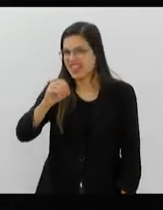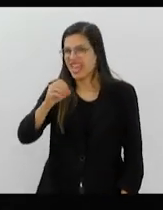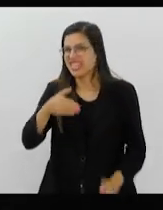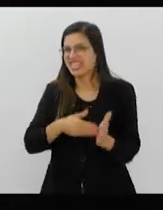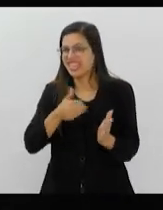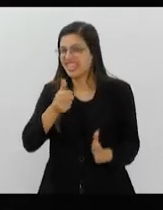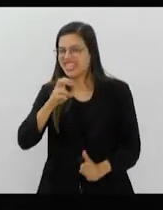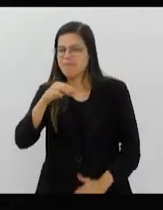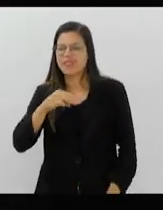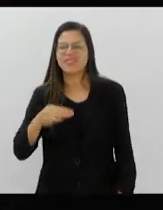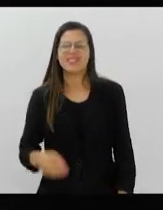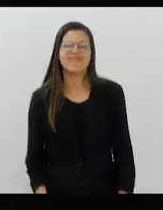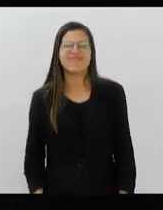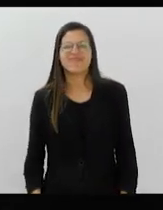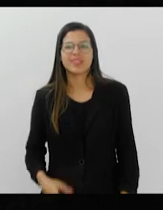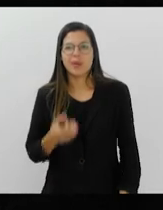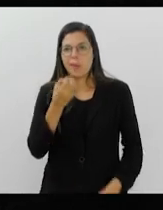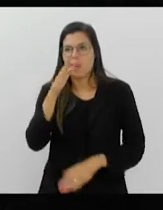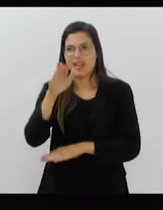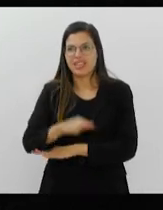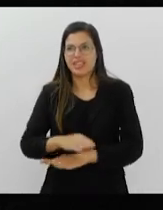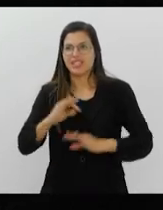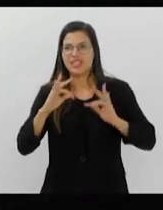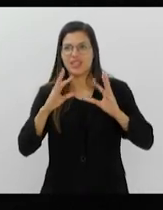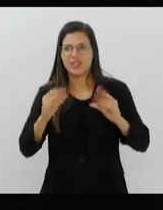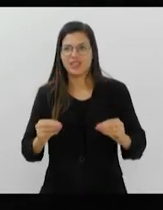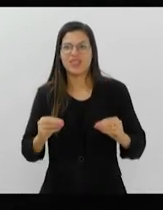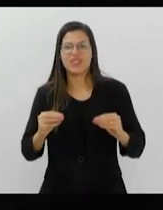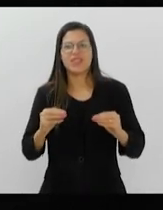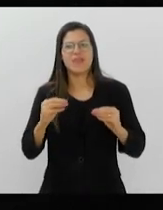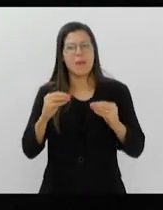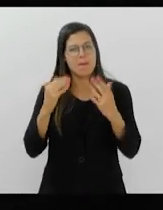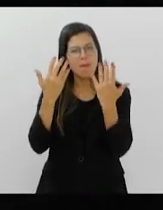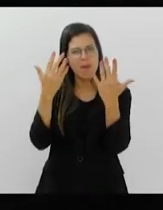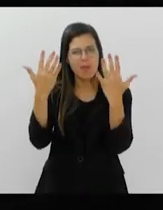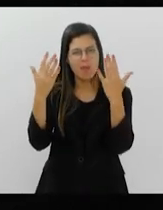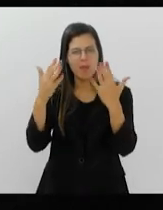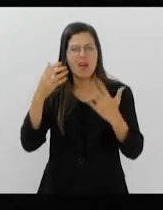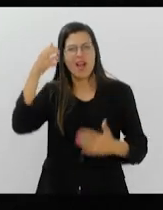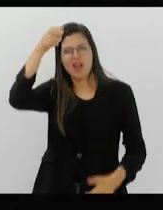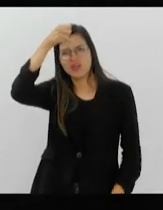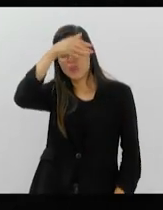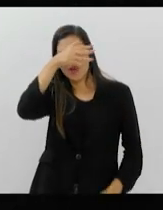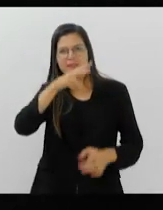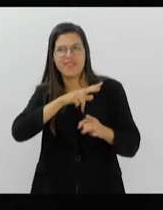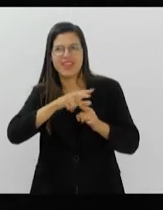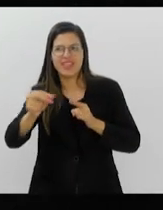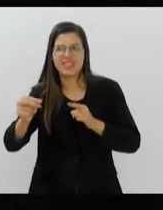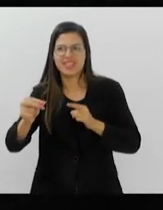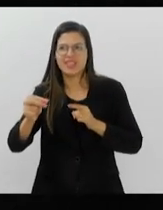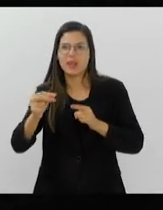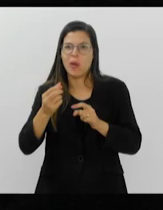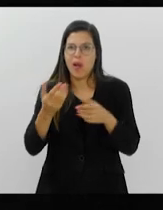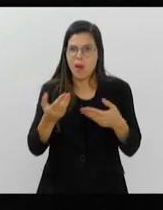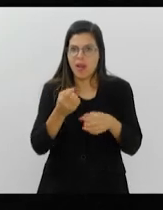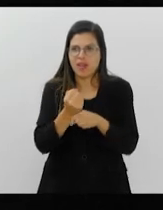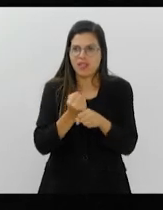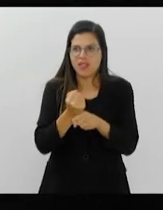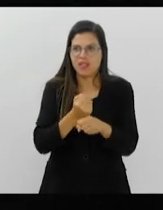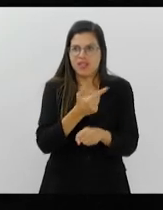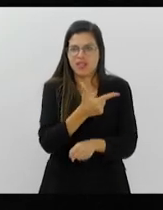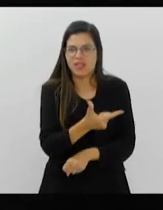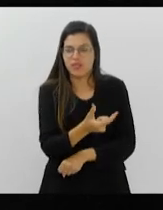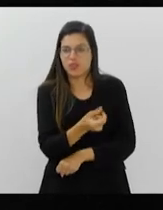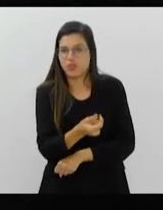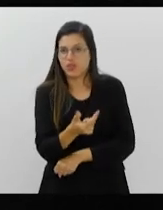Boa tarde para todos que estão nos ouvindo, os primeiros aqui celebrar que o Trump ganhou. Primeiro a gente teve o Trump agora em 2024, Milena Argentina em